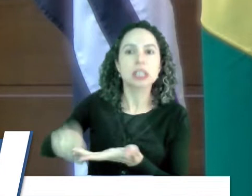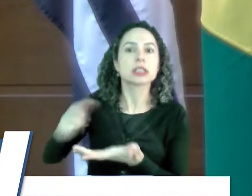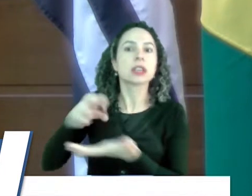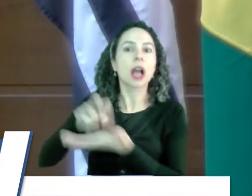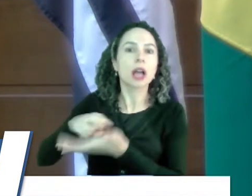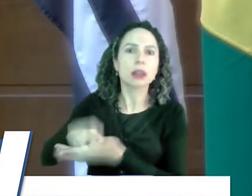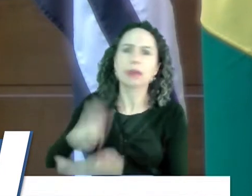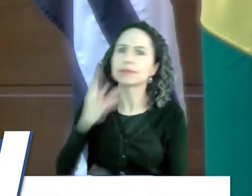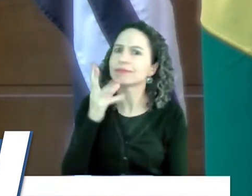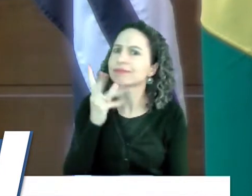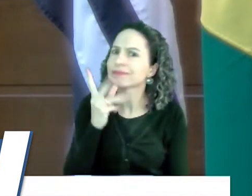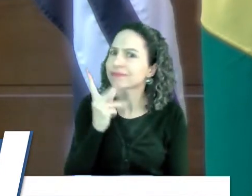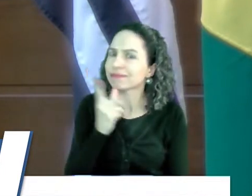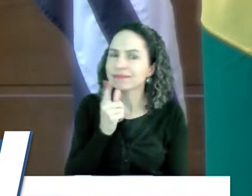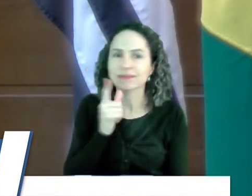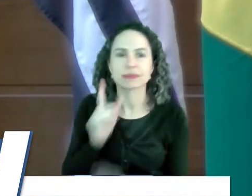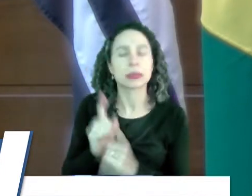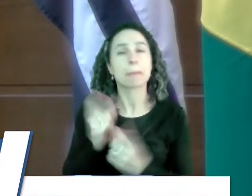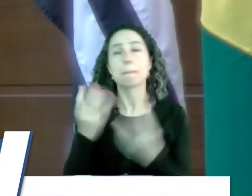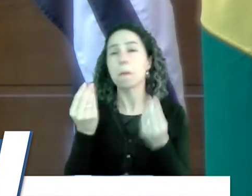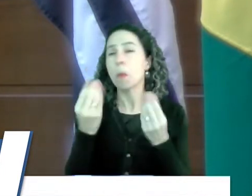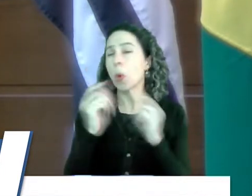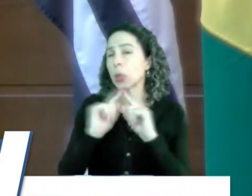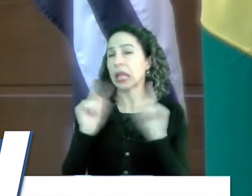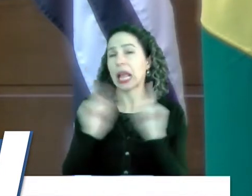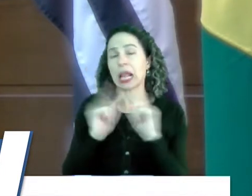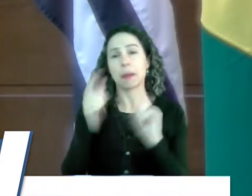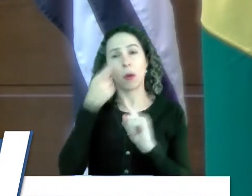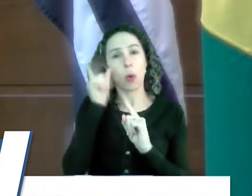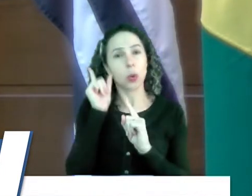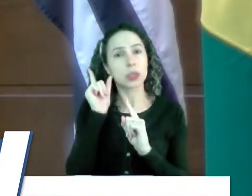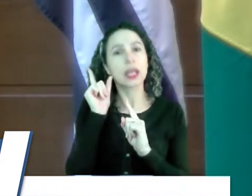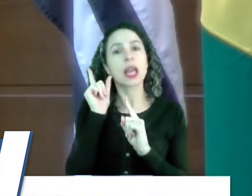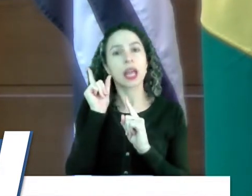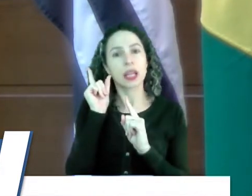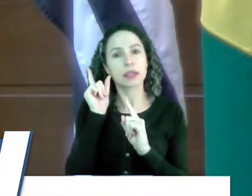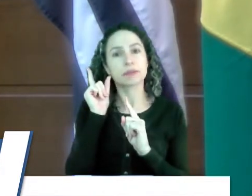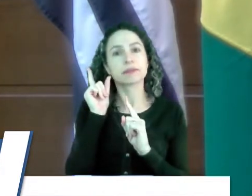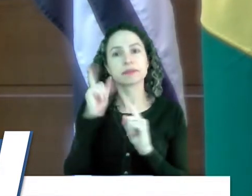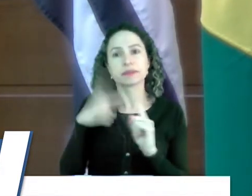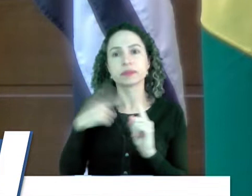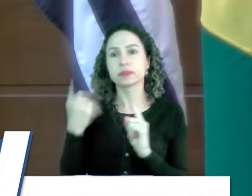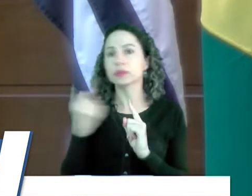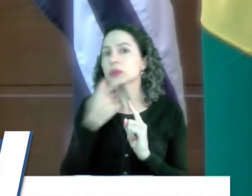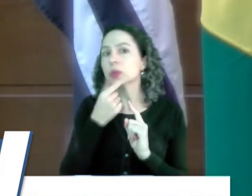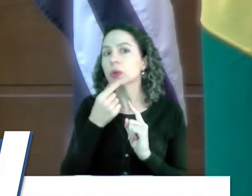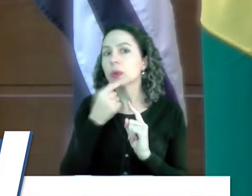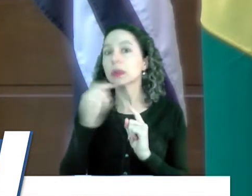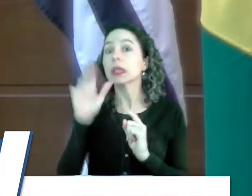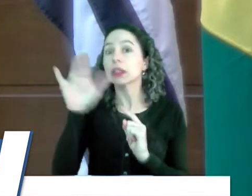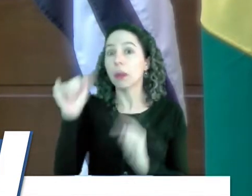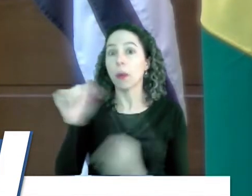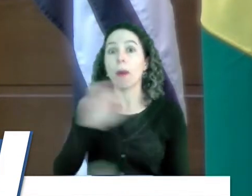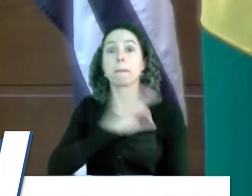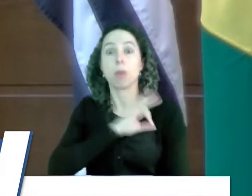muito, então tinha muita reclamação lá ontem, inclusive tem um rapaz lá que chamou até a polícia lá, para poder,